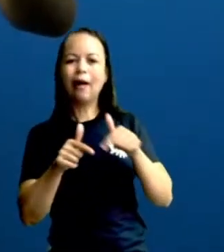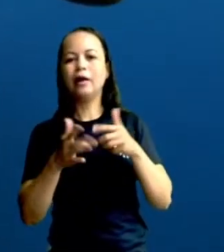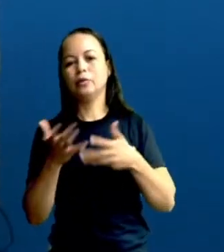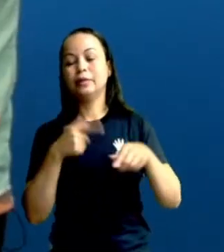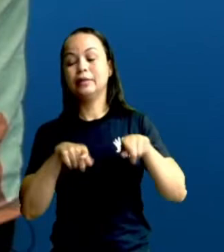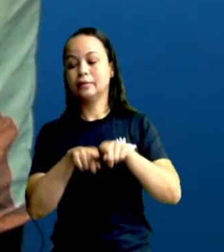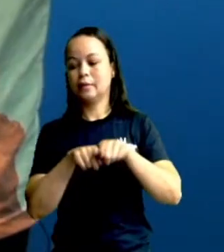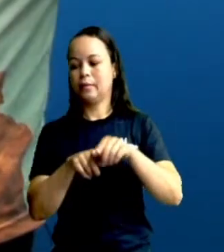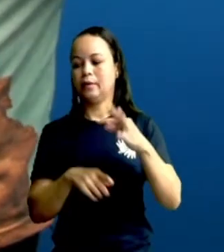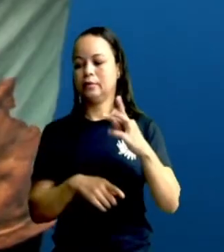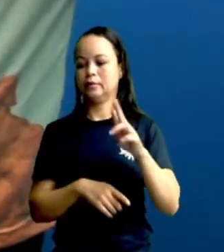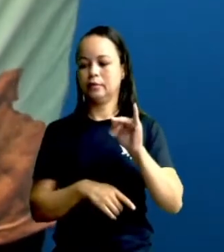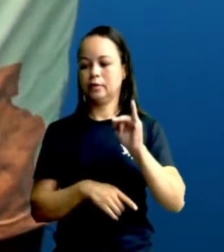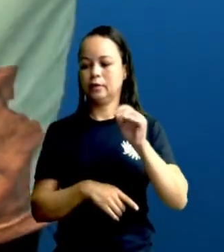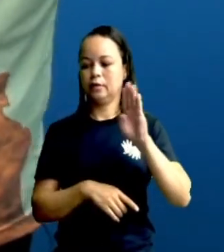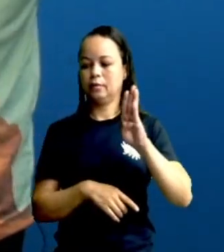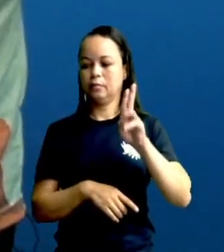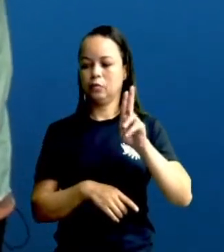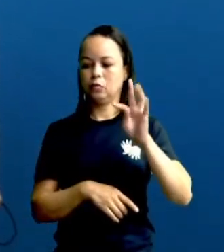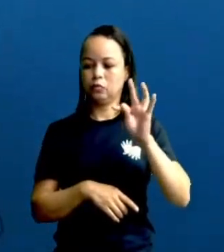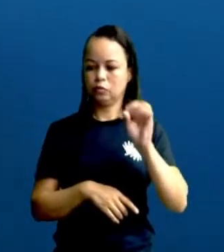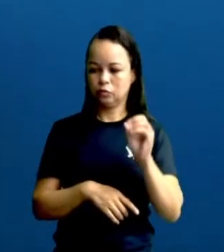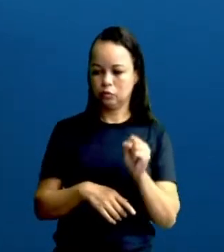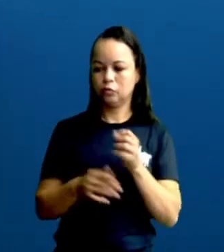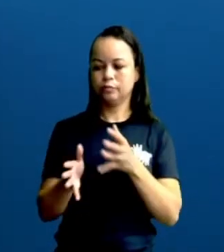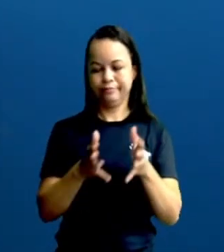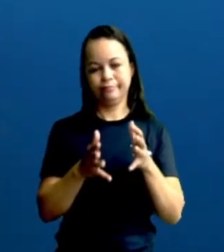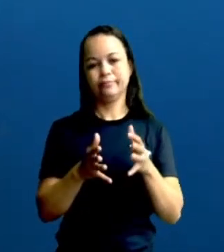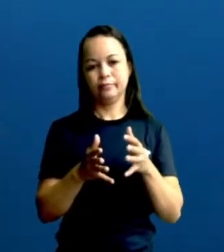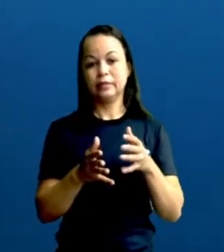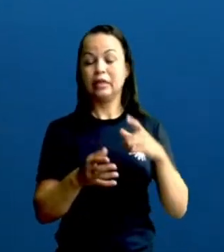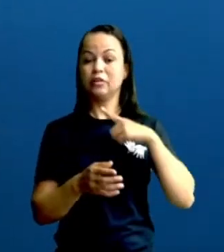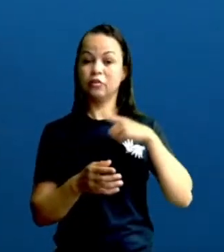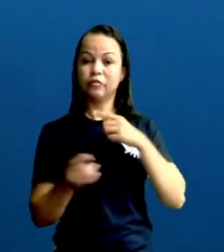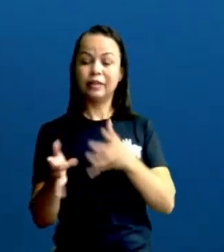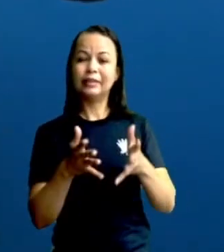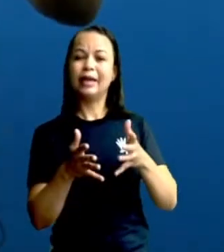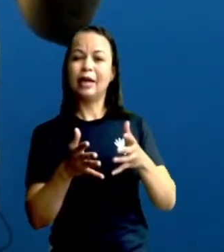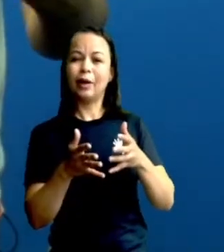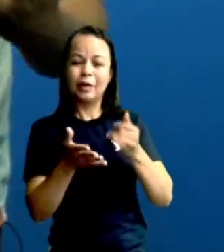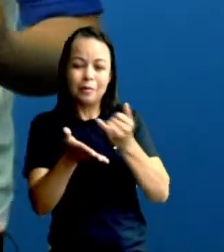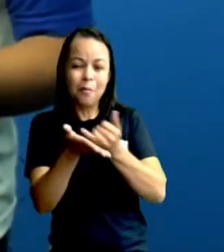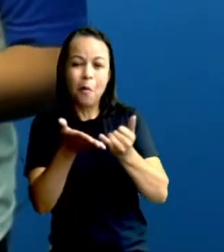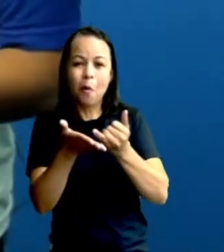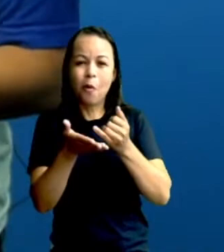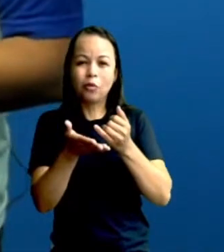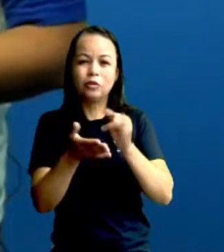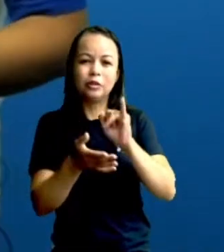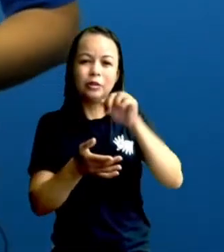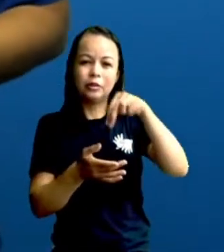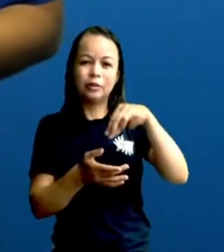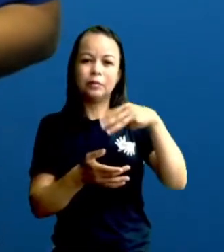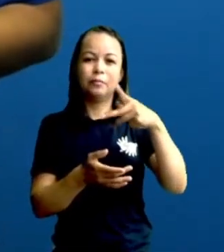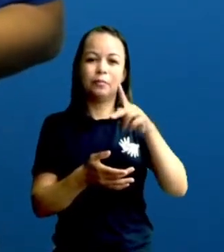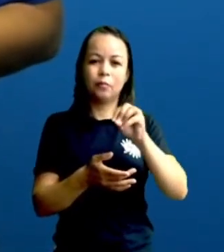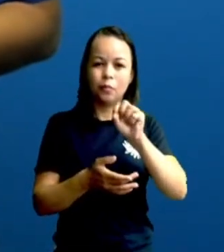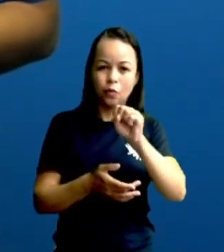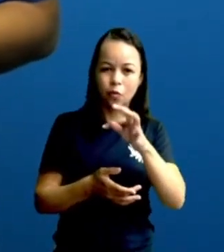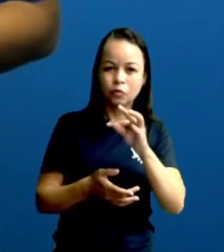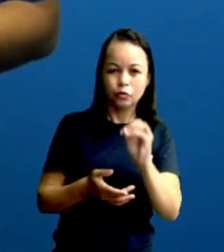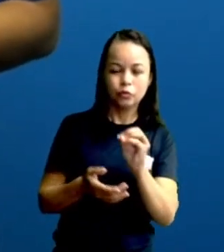coaduna com todo esse crescimento porque vai ter uma maior arrecadação de impostos, você vai ter, com certeza, a produção,